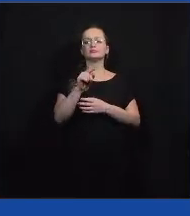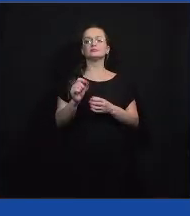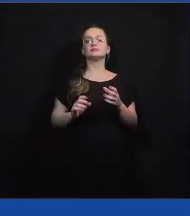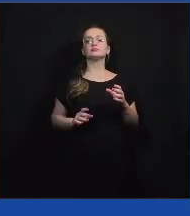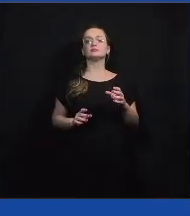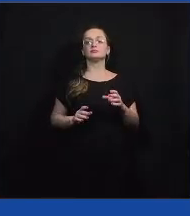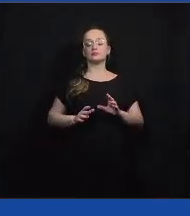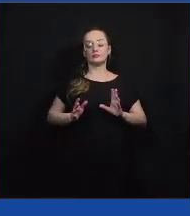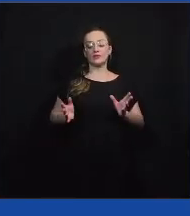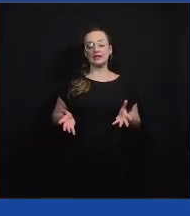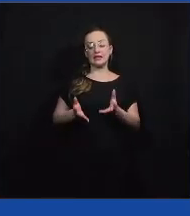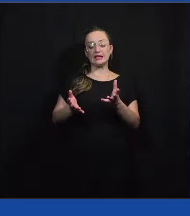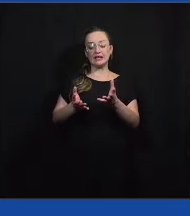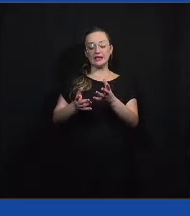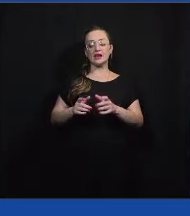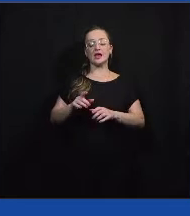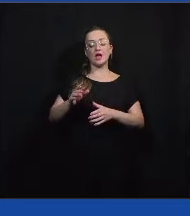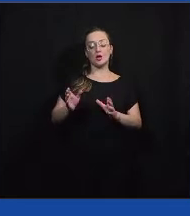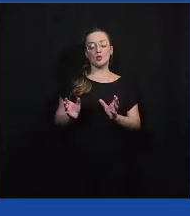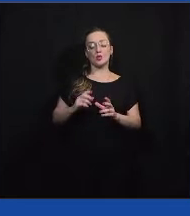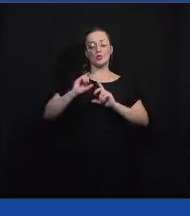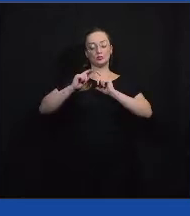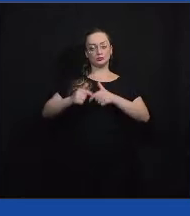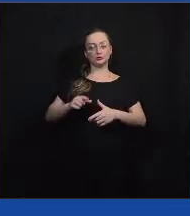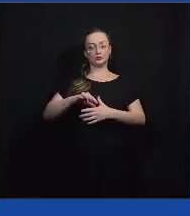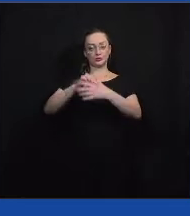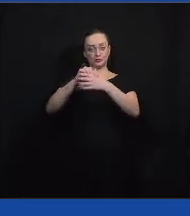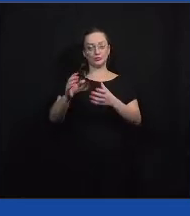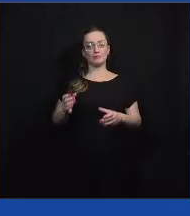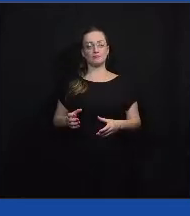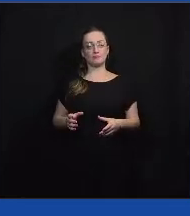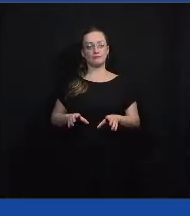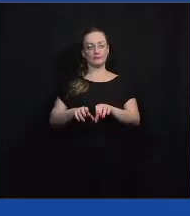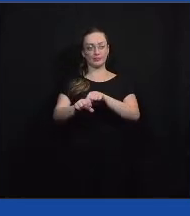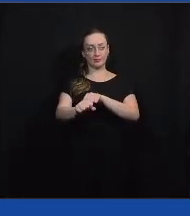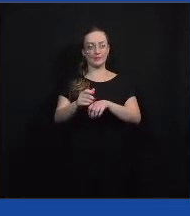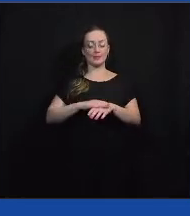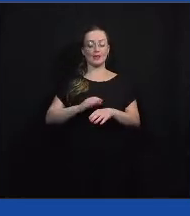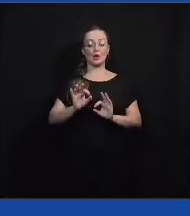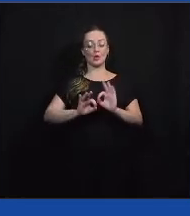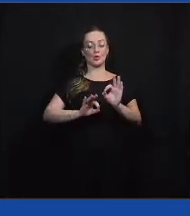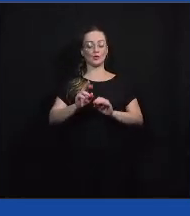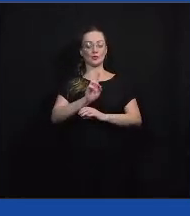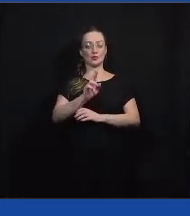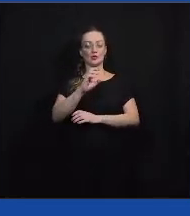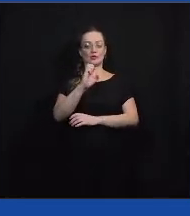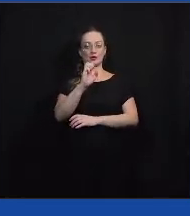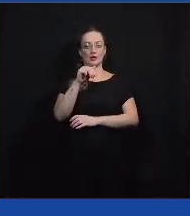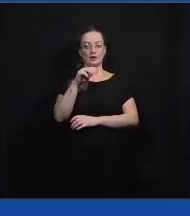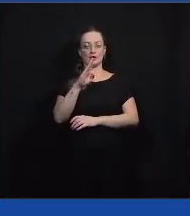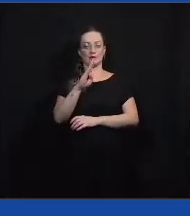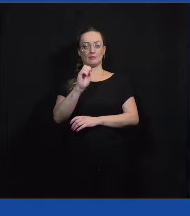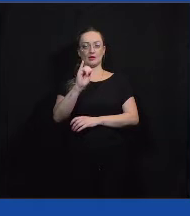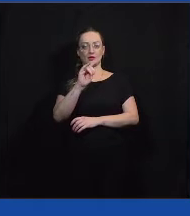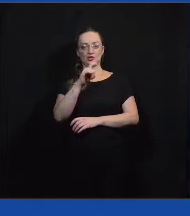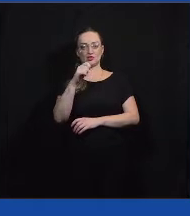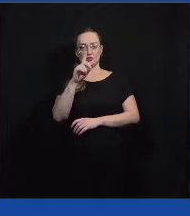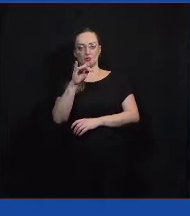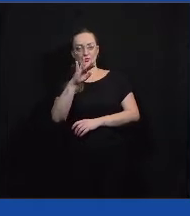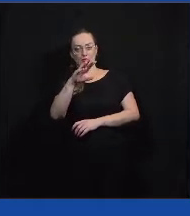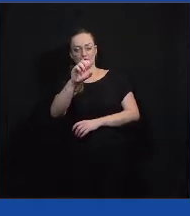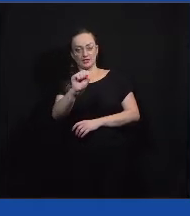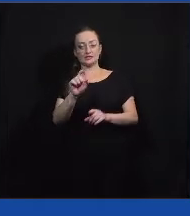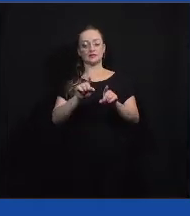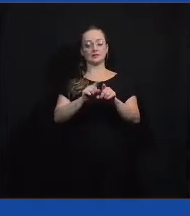geração de líderes, que é principalmente pelo nosso programa Embaixadores, que vocês também provavelmente conhecem, também por outros programas, como